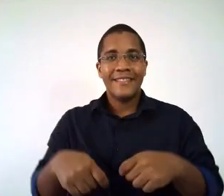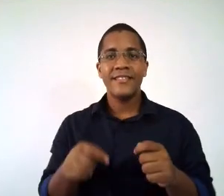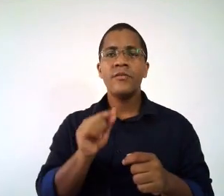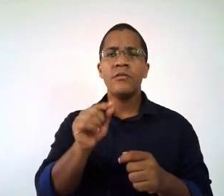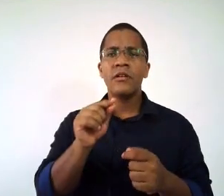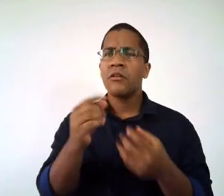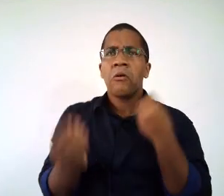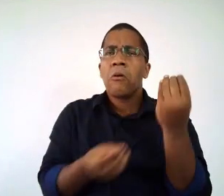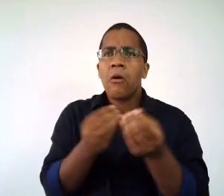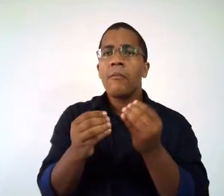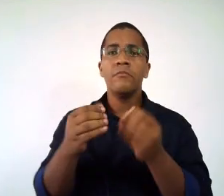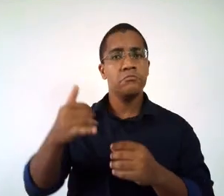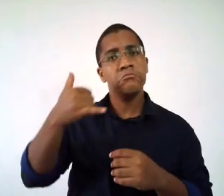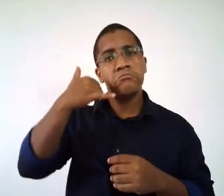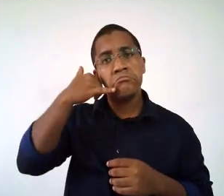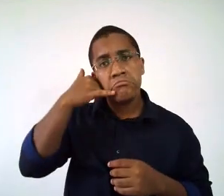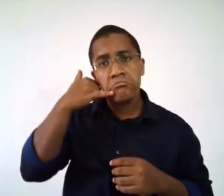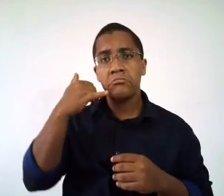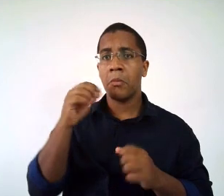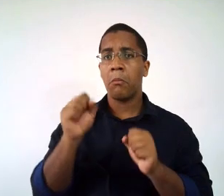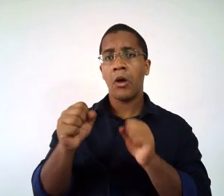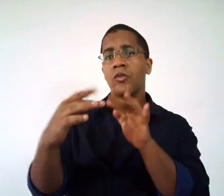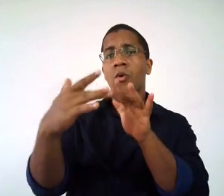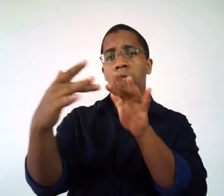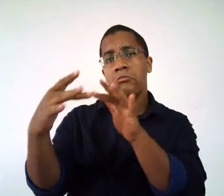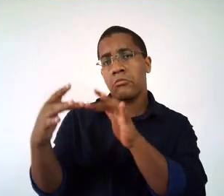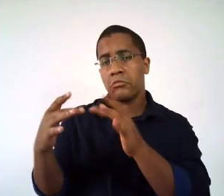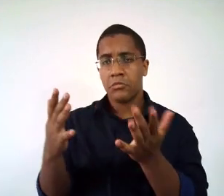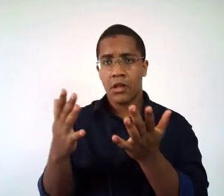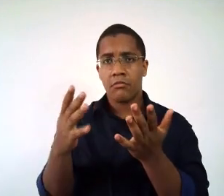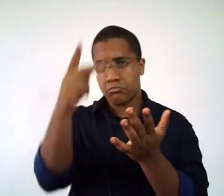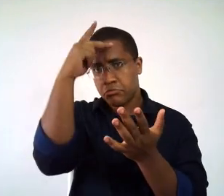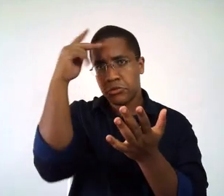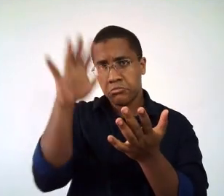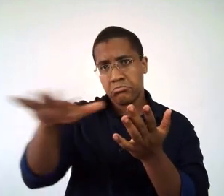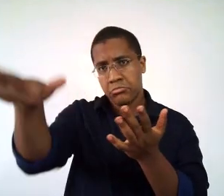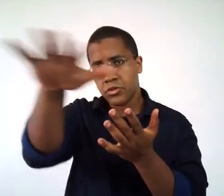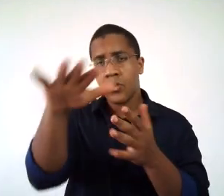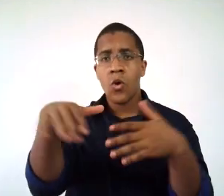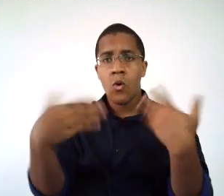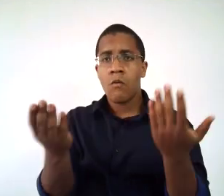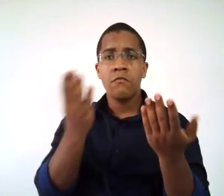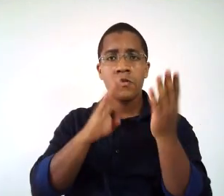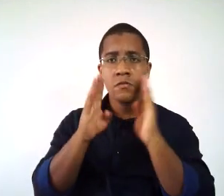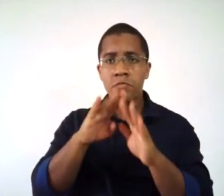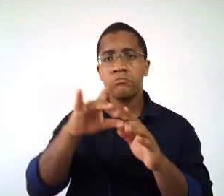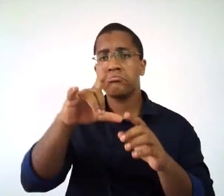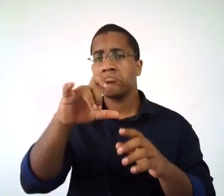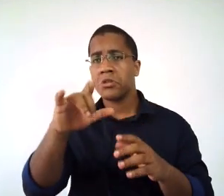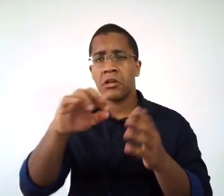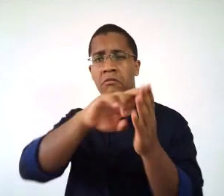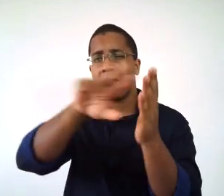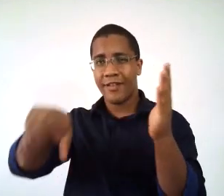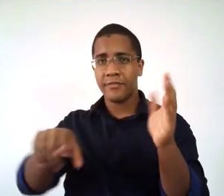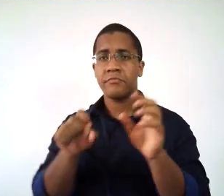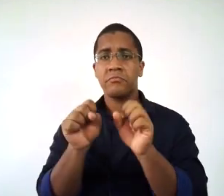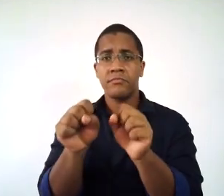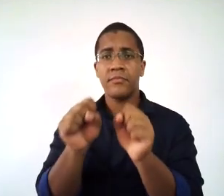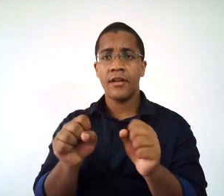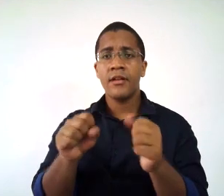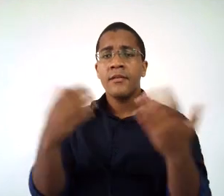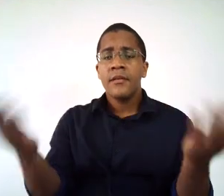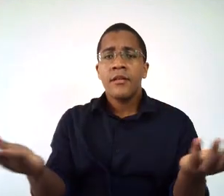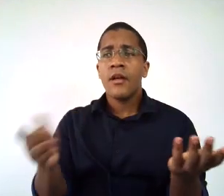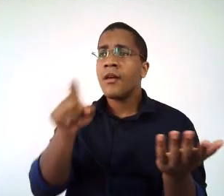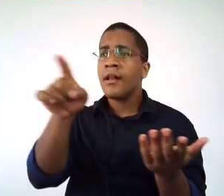para esse meio aparelhos telefônicos para entrar em contato com as pessoas ou as redes sociais. Então